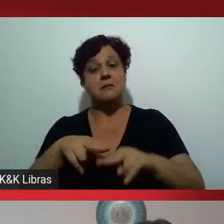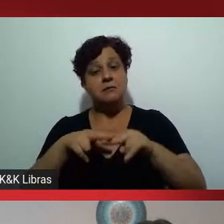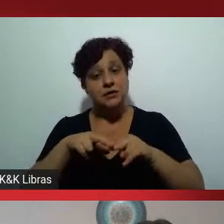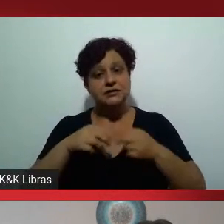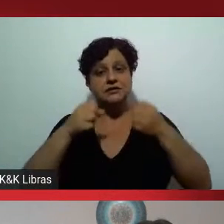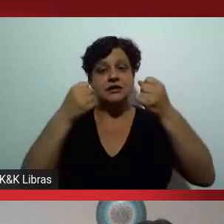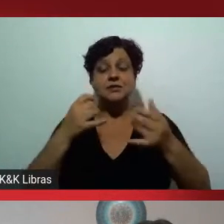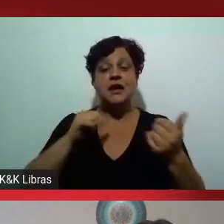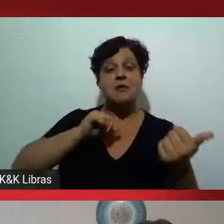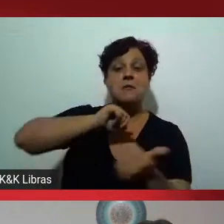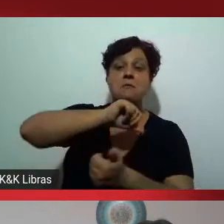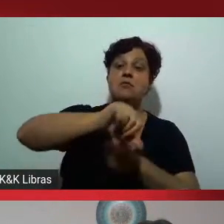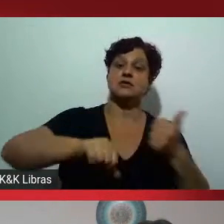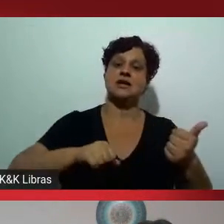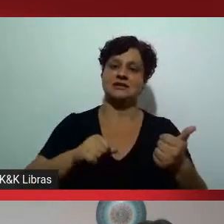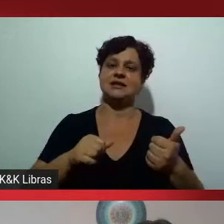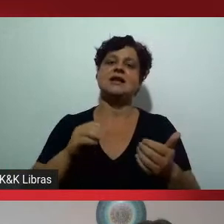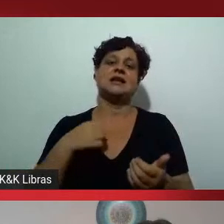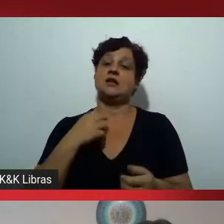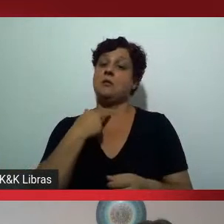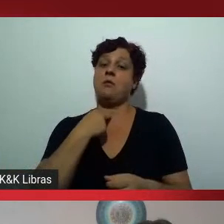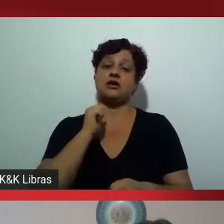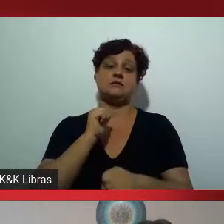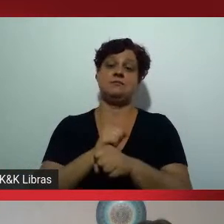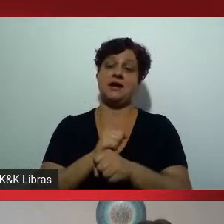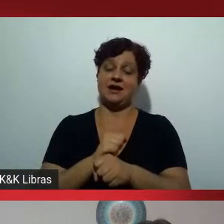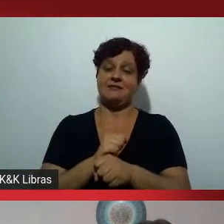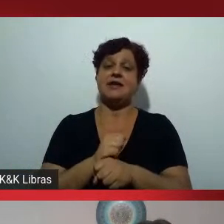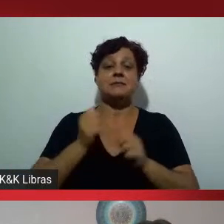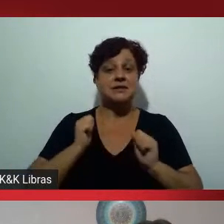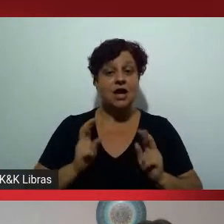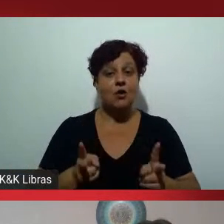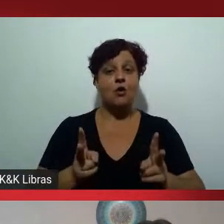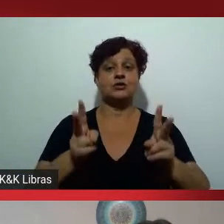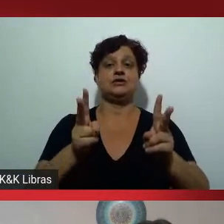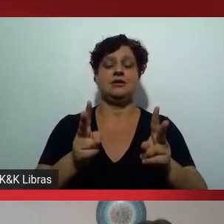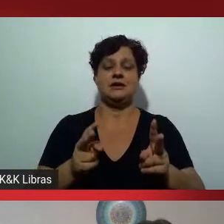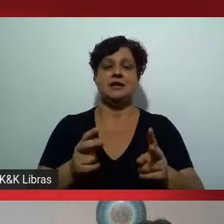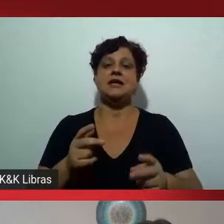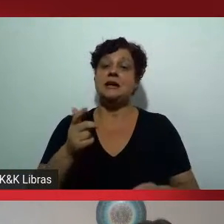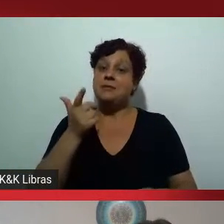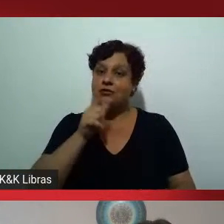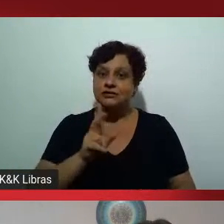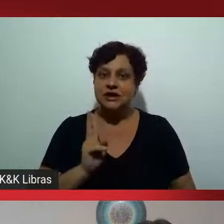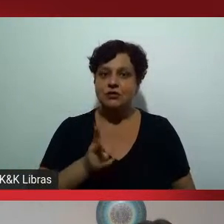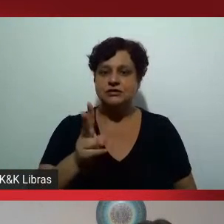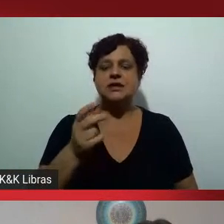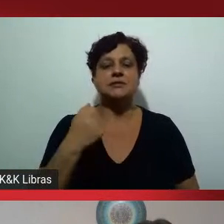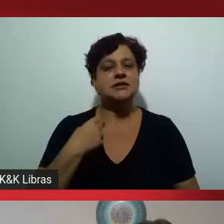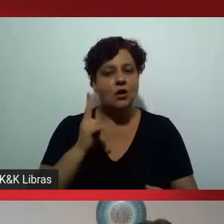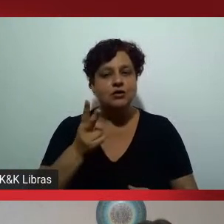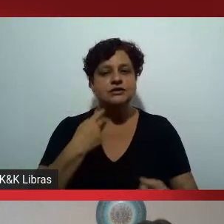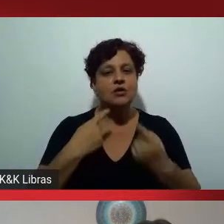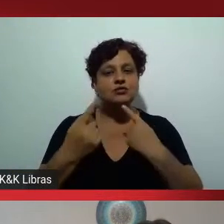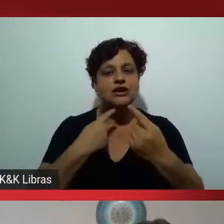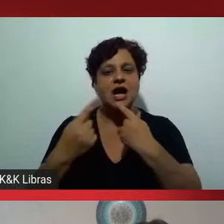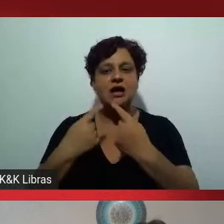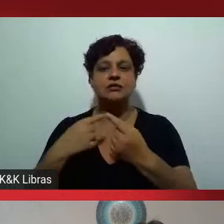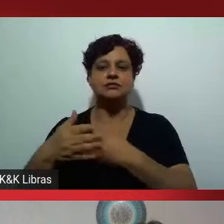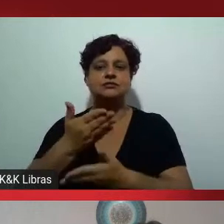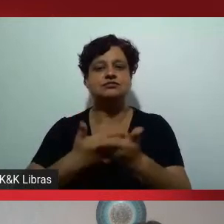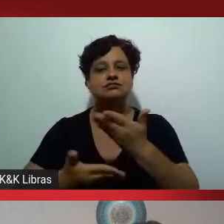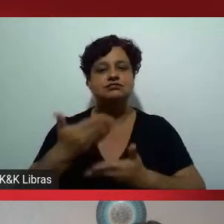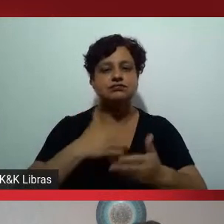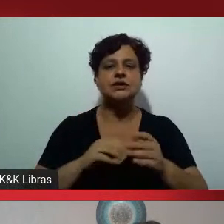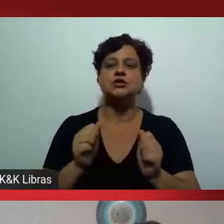revolução em curso e ela não pode parar. Para que ela não pare, nós temos que ter esse diálogo e esse diálogo tem que envolver também a